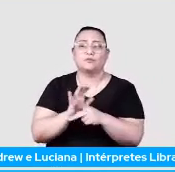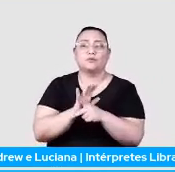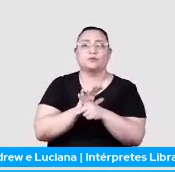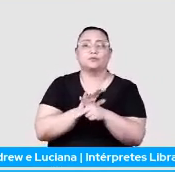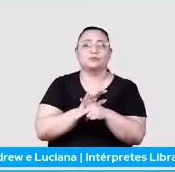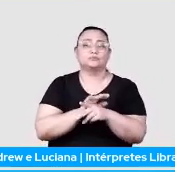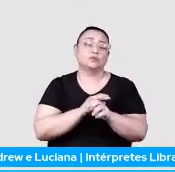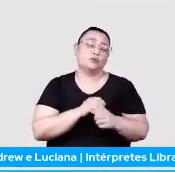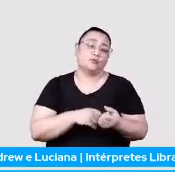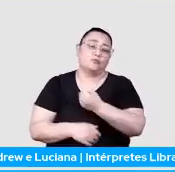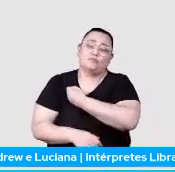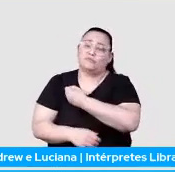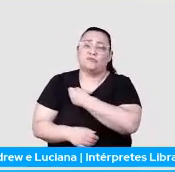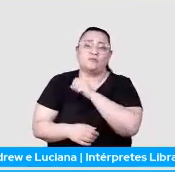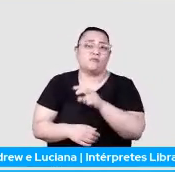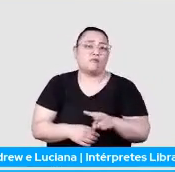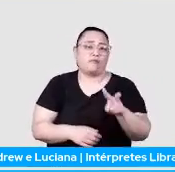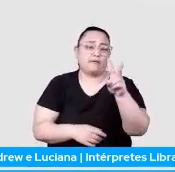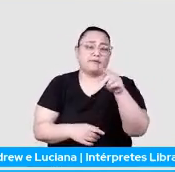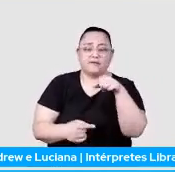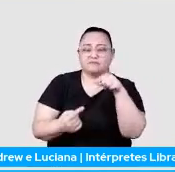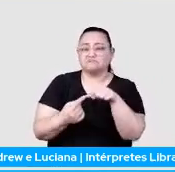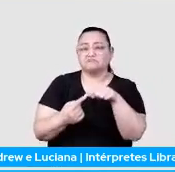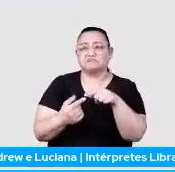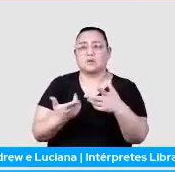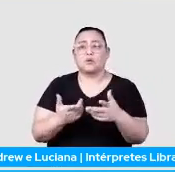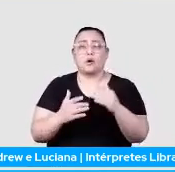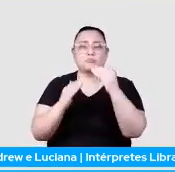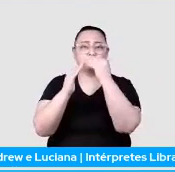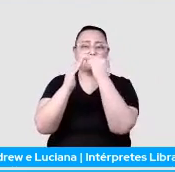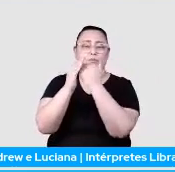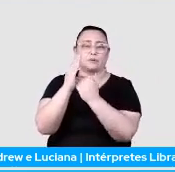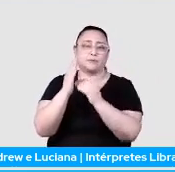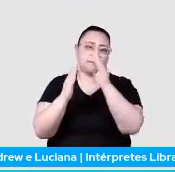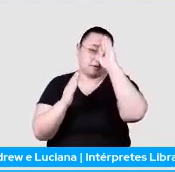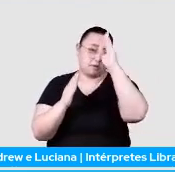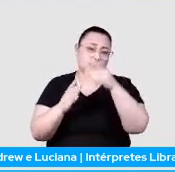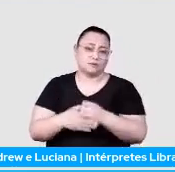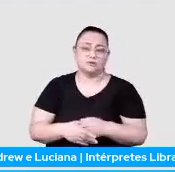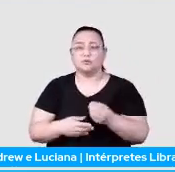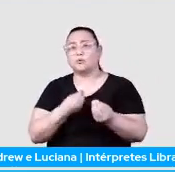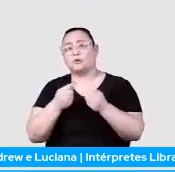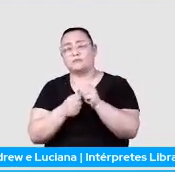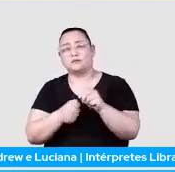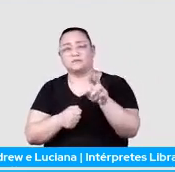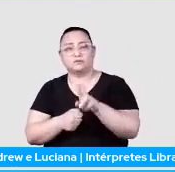valor numérico. Esse valor numérico vai definir a ordem de prioridade dessa extensão, como ela vai ser usada.